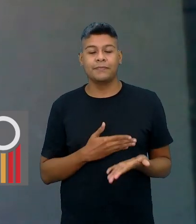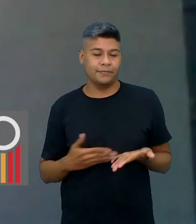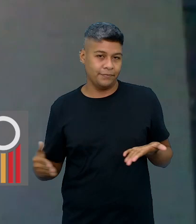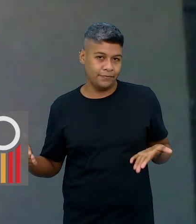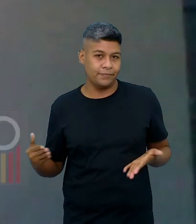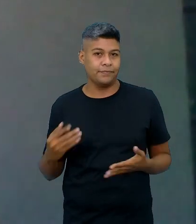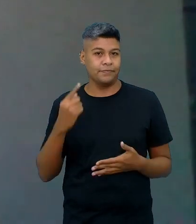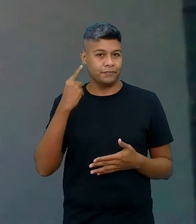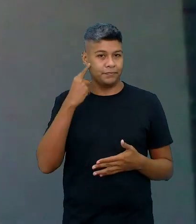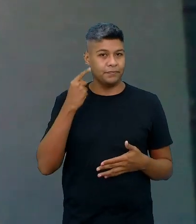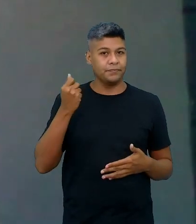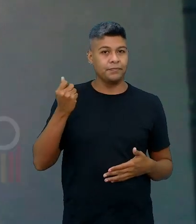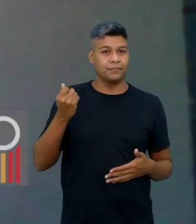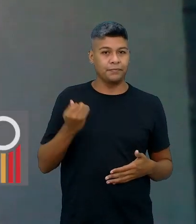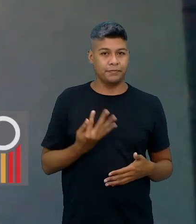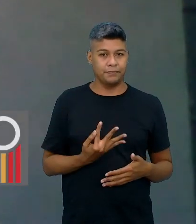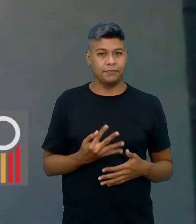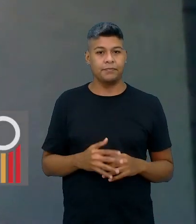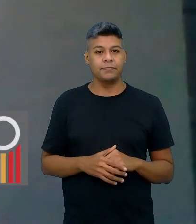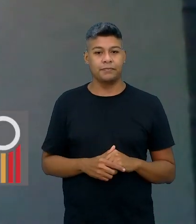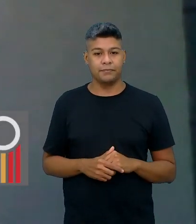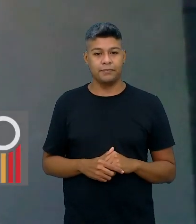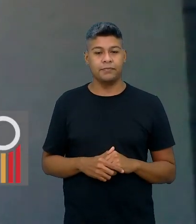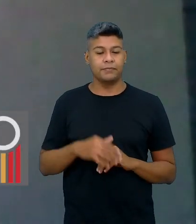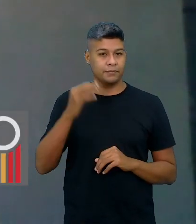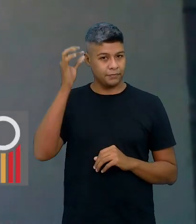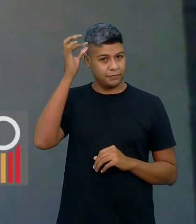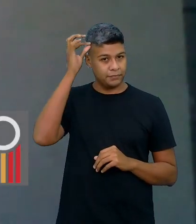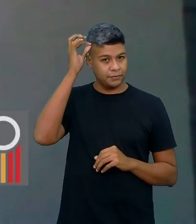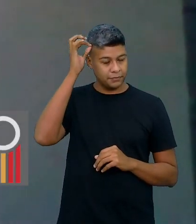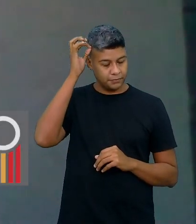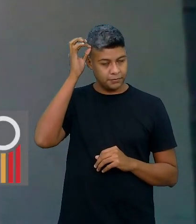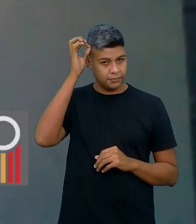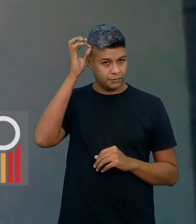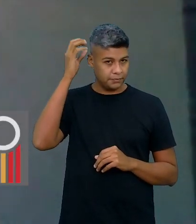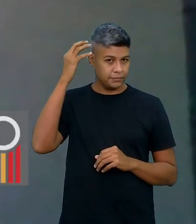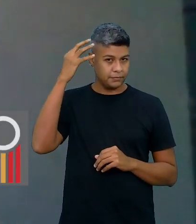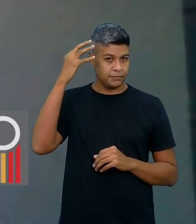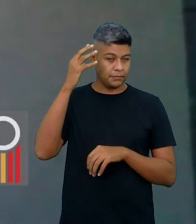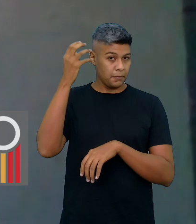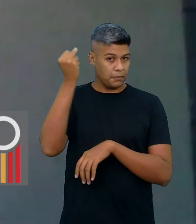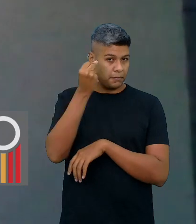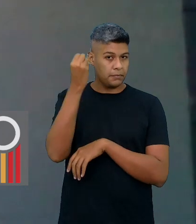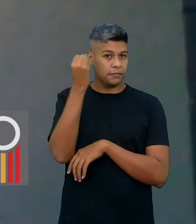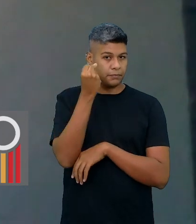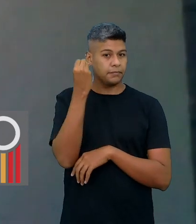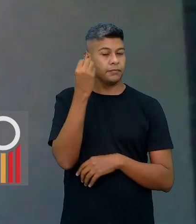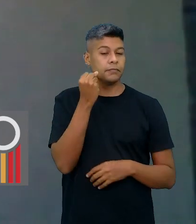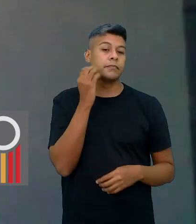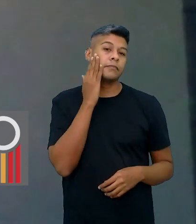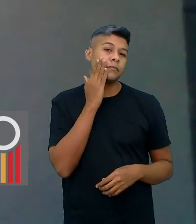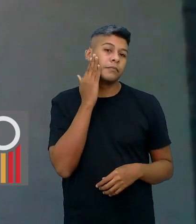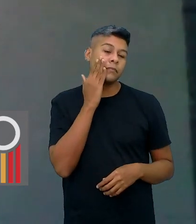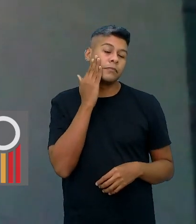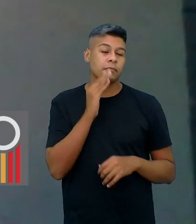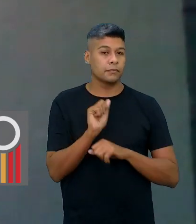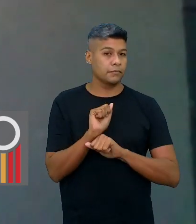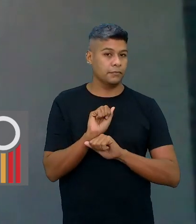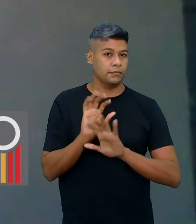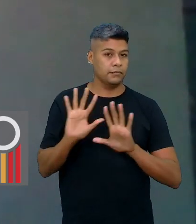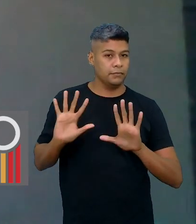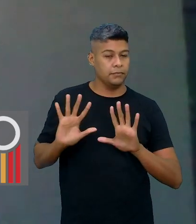audiodescrição. Eu tenho cabelos curtos, grisalhos, tenho a pele clara,